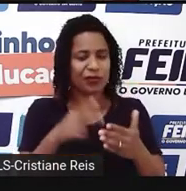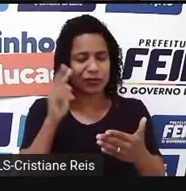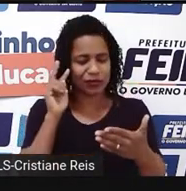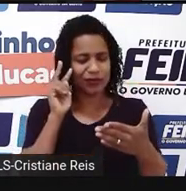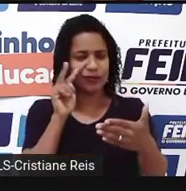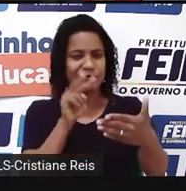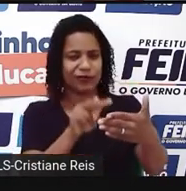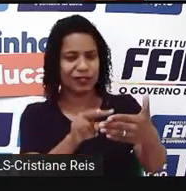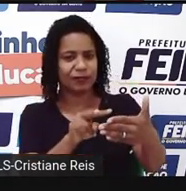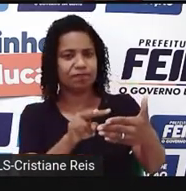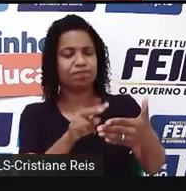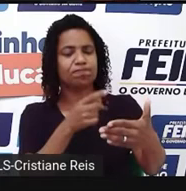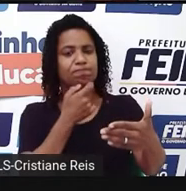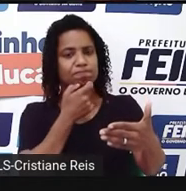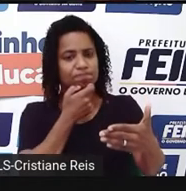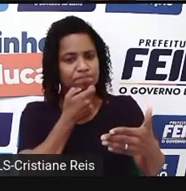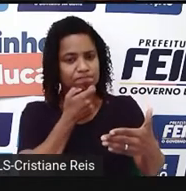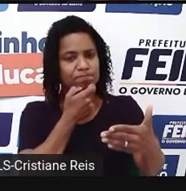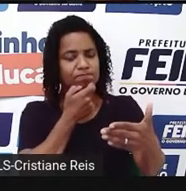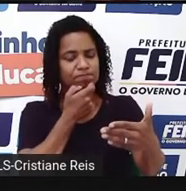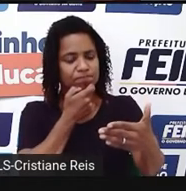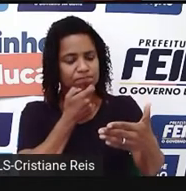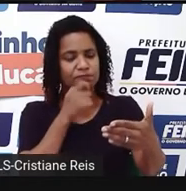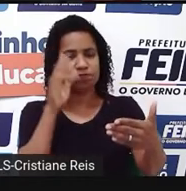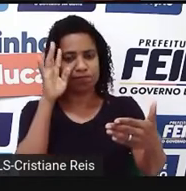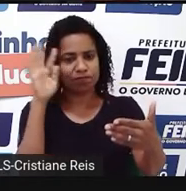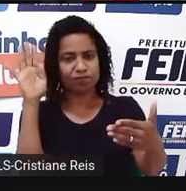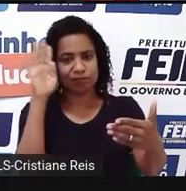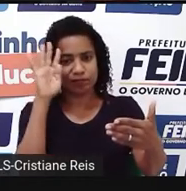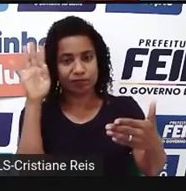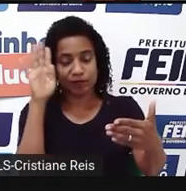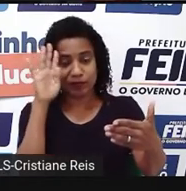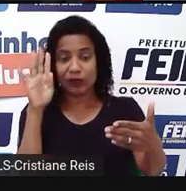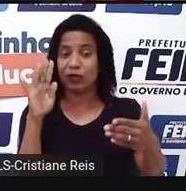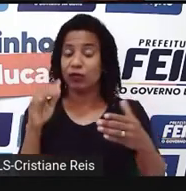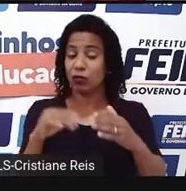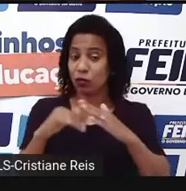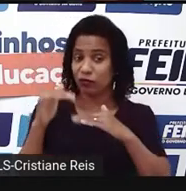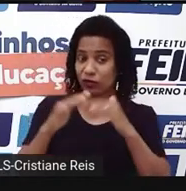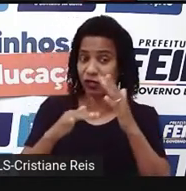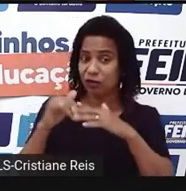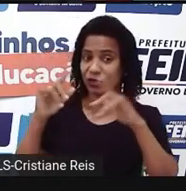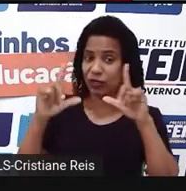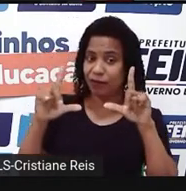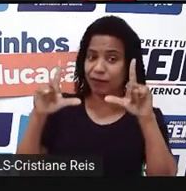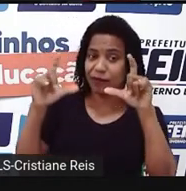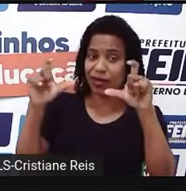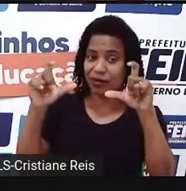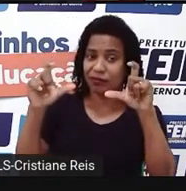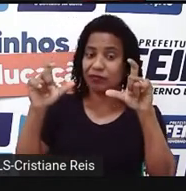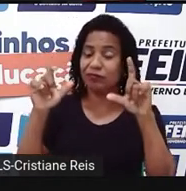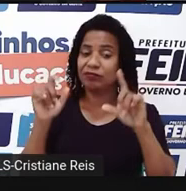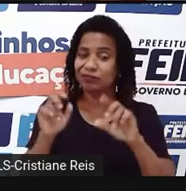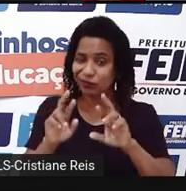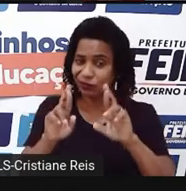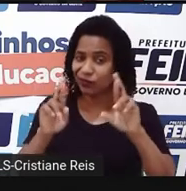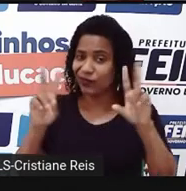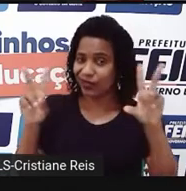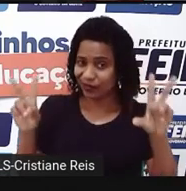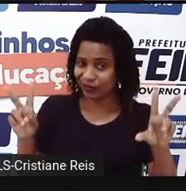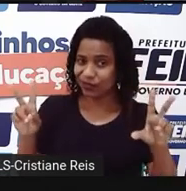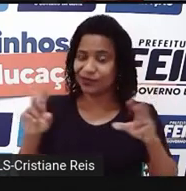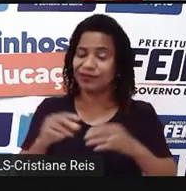visual e ele precisa também ser muito criativo, ok? E como eu disse antes, normalmente